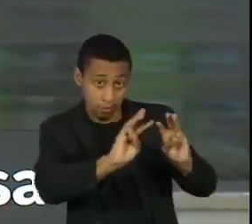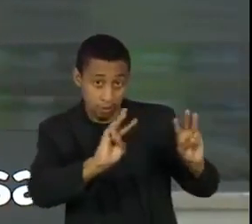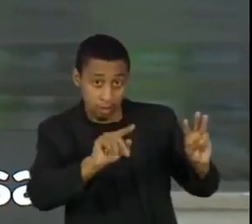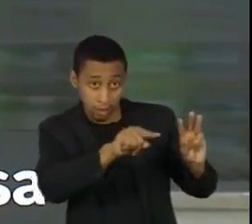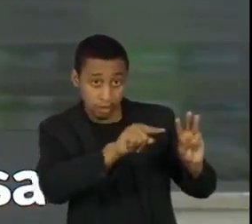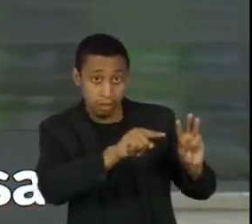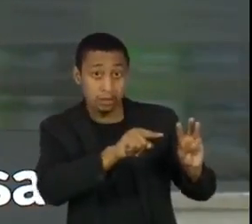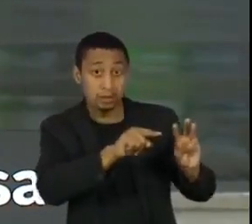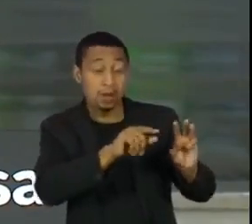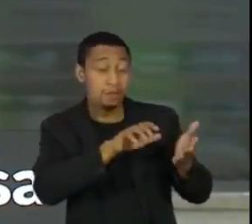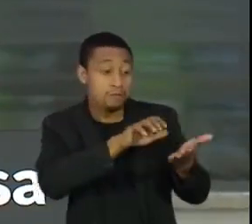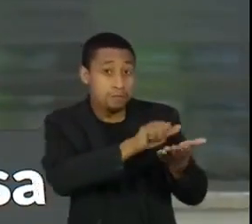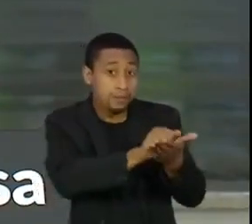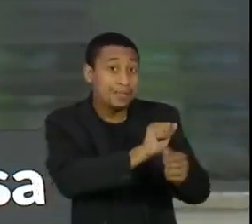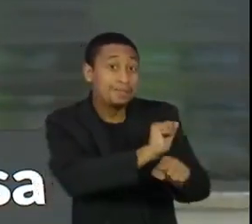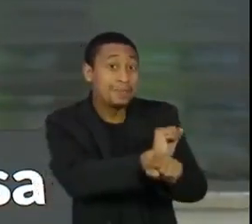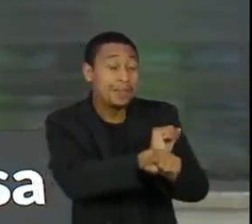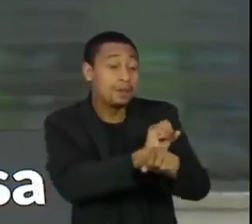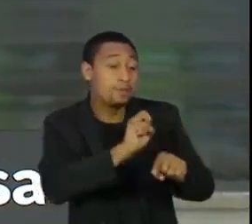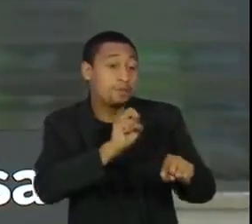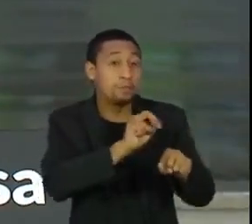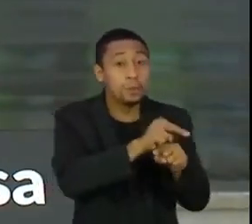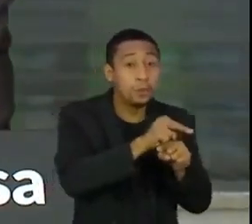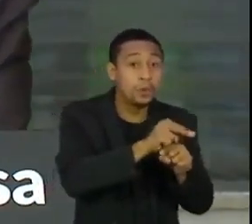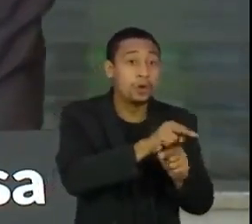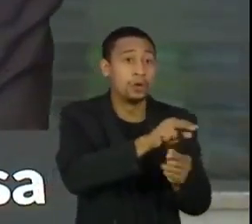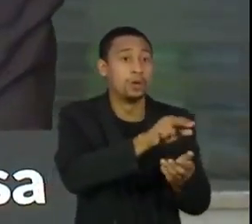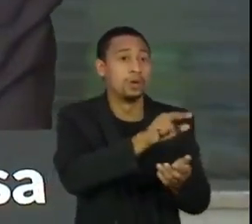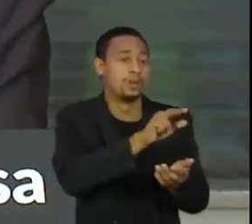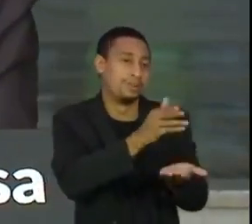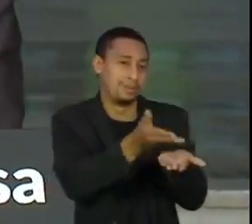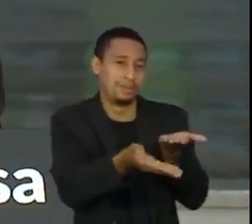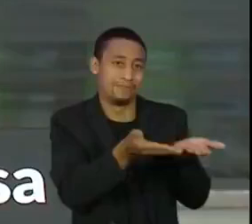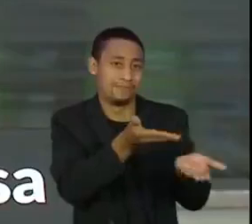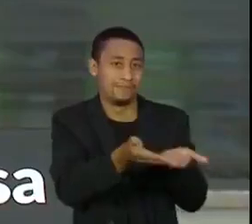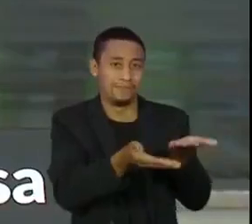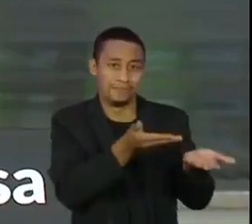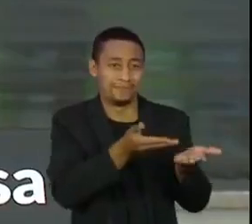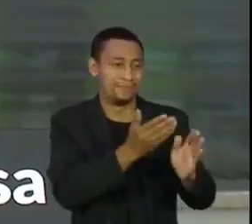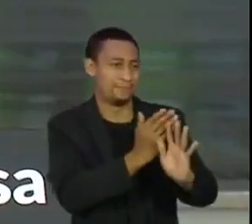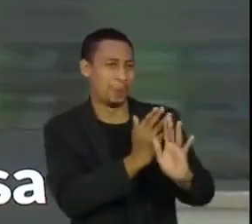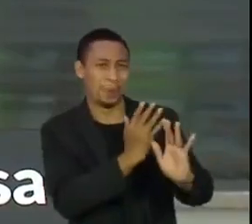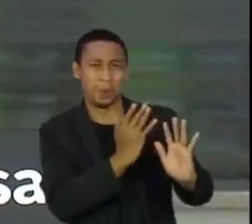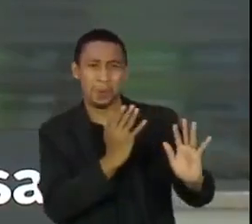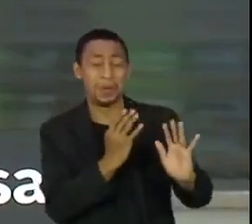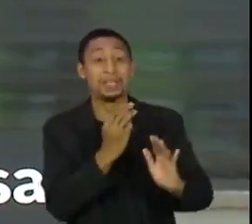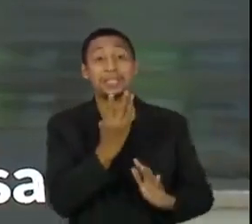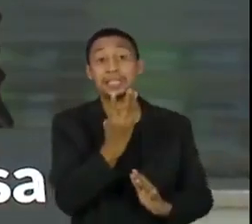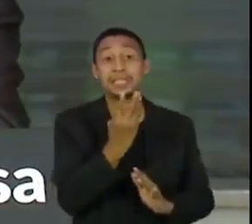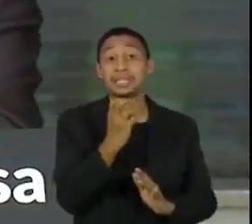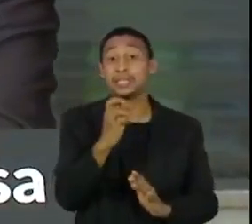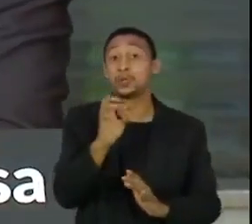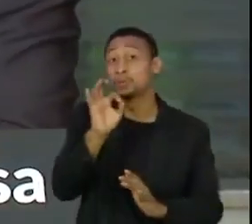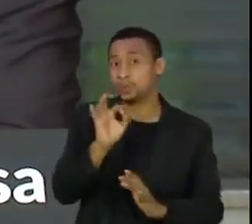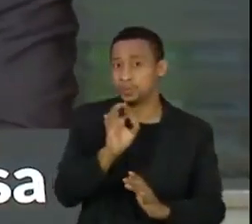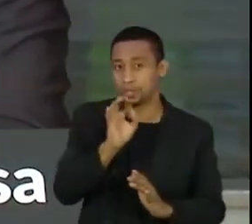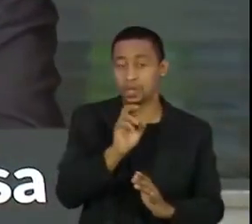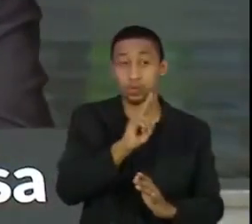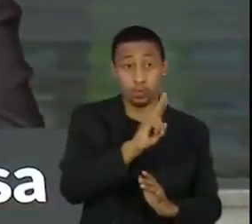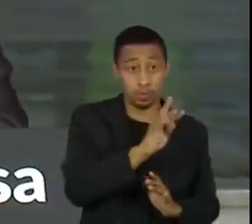regulação do nosso sistema. Isso inclui 35% de pacientes que vão para o TI,